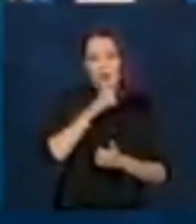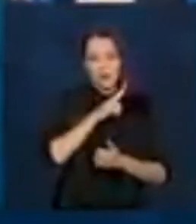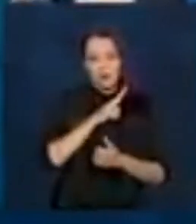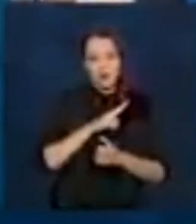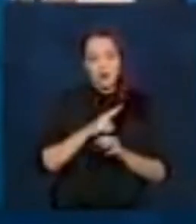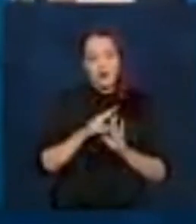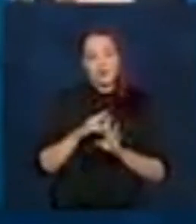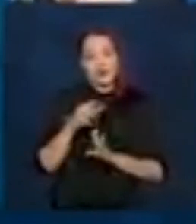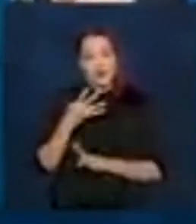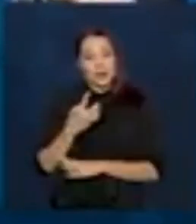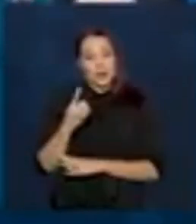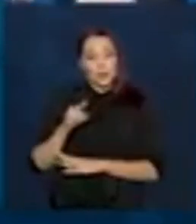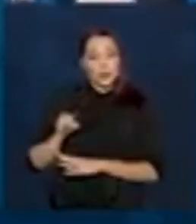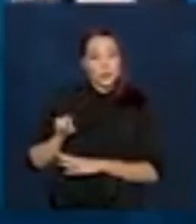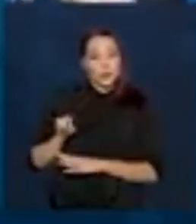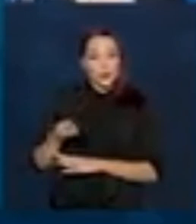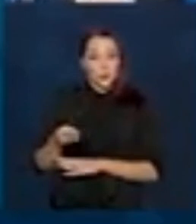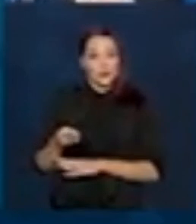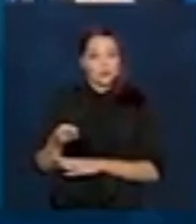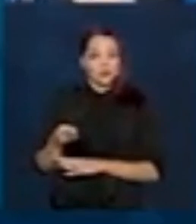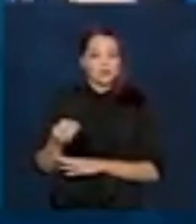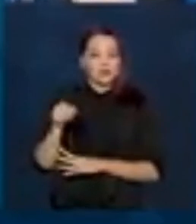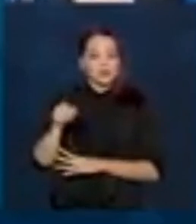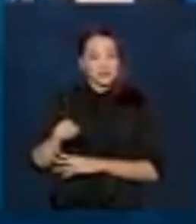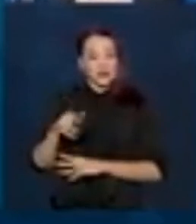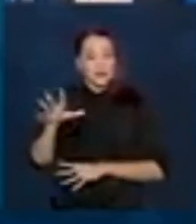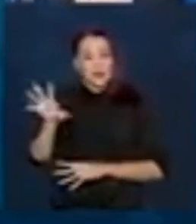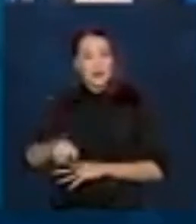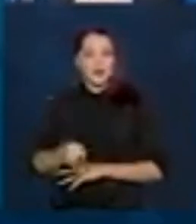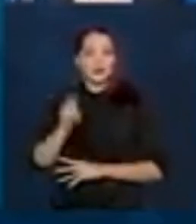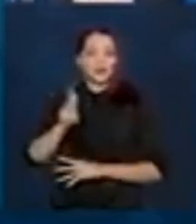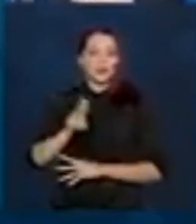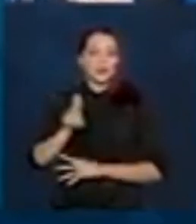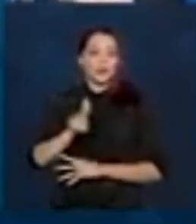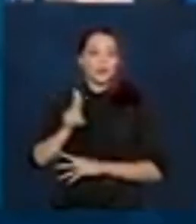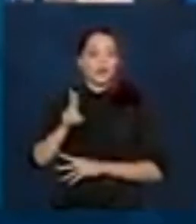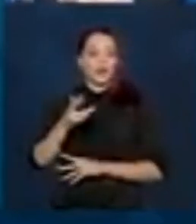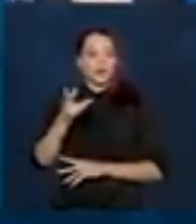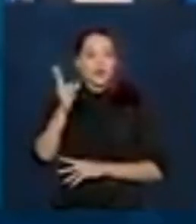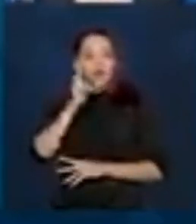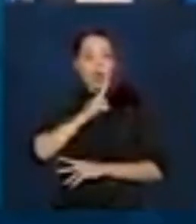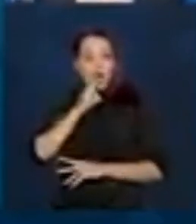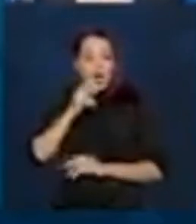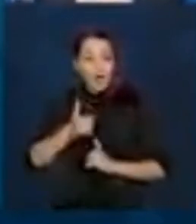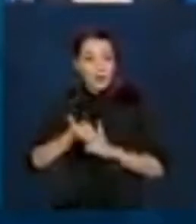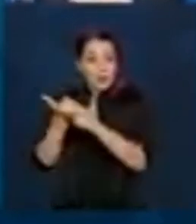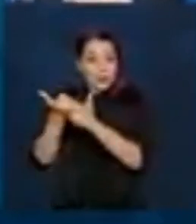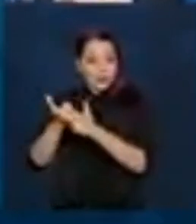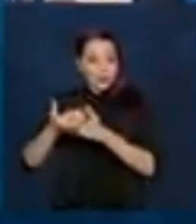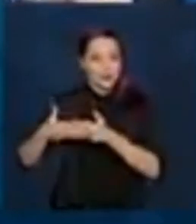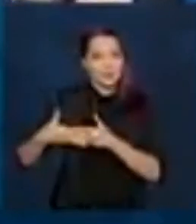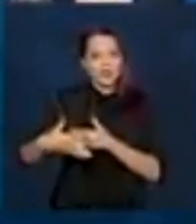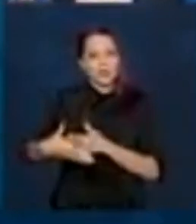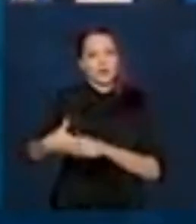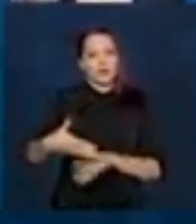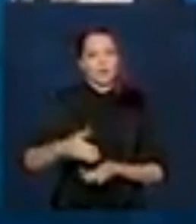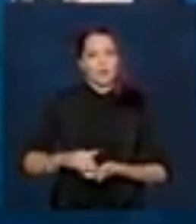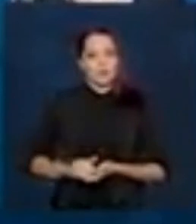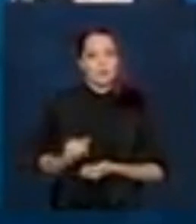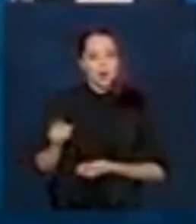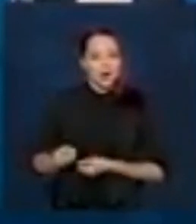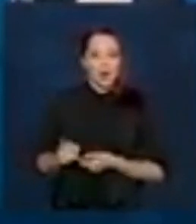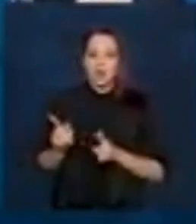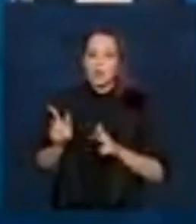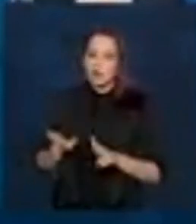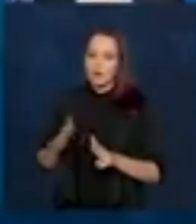41 milhões estarão recebendo o auxílio emergencial extensão. Pode passar, por favor? É o mesmo